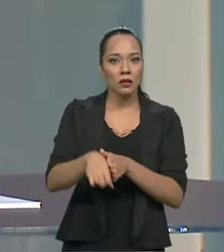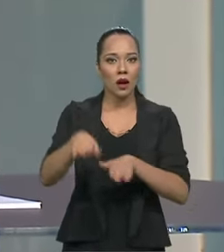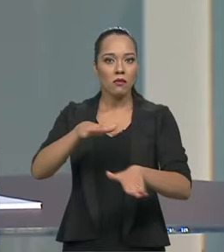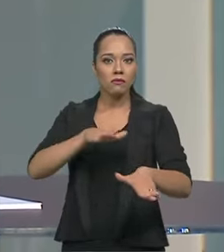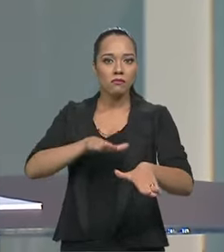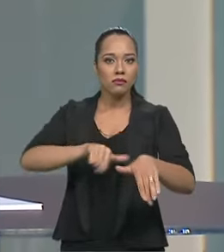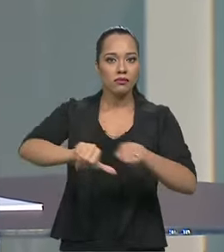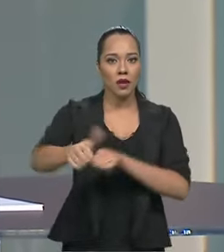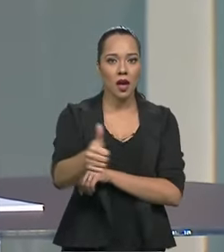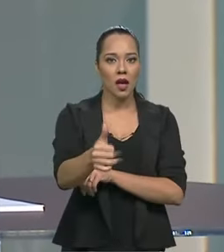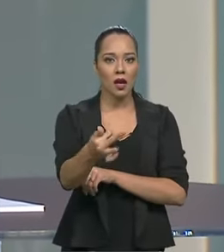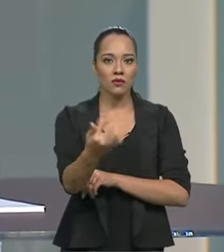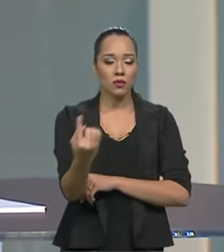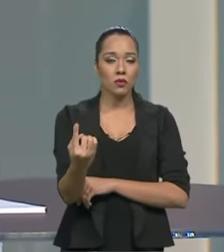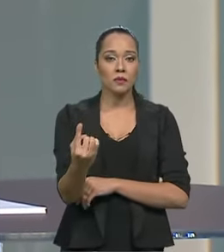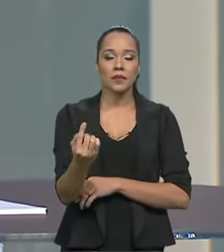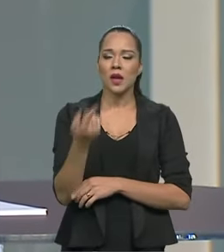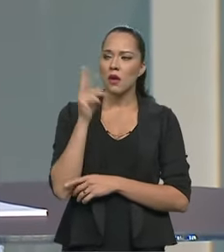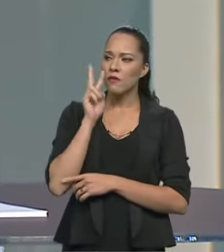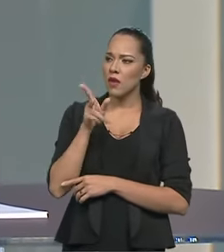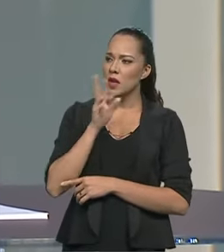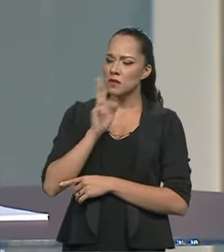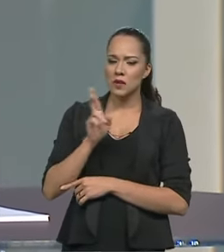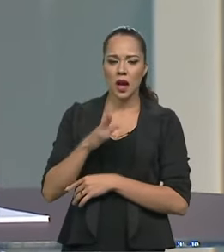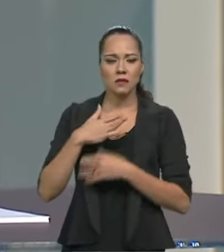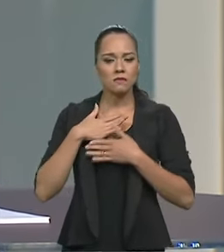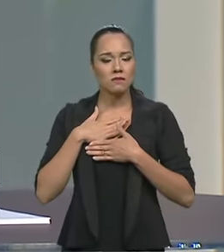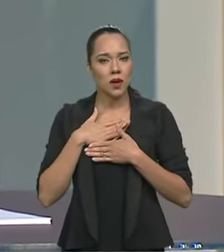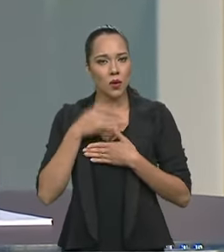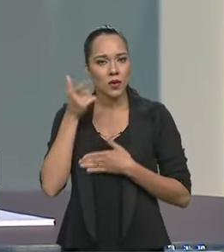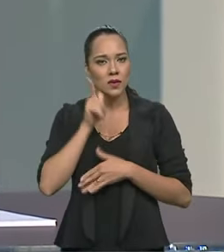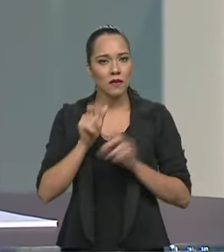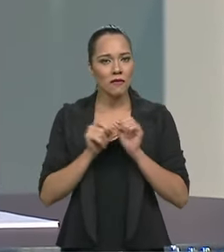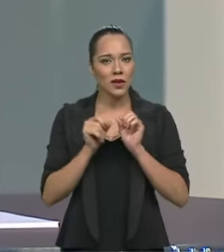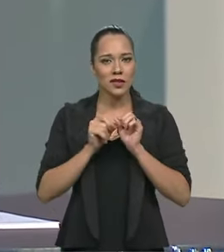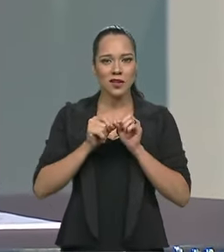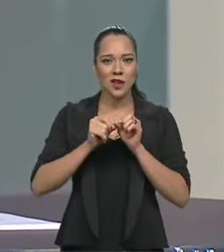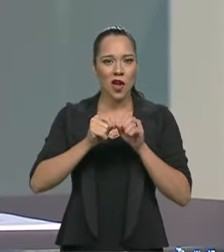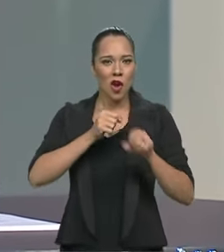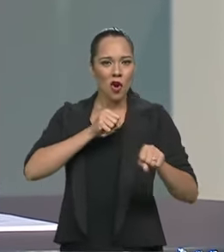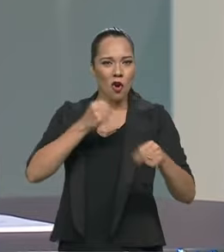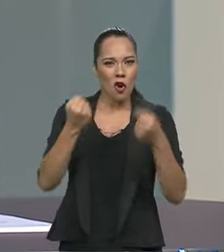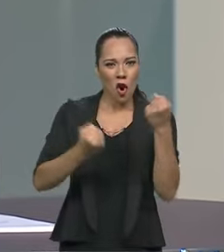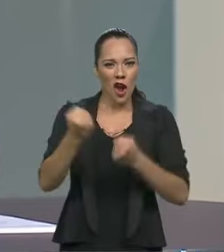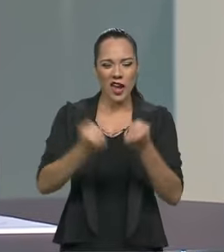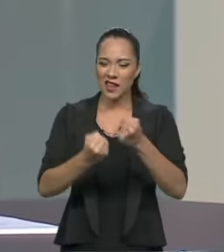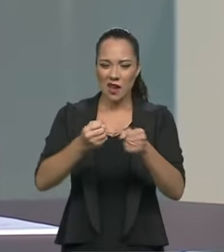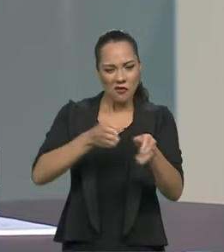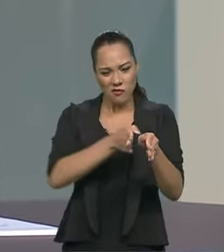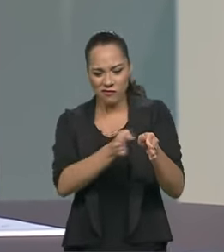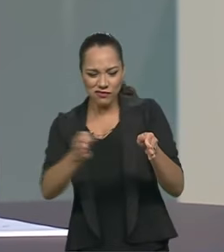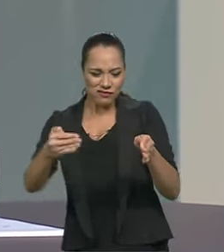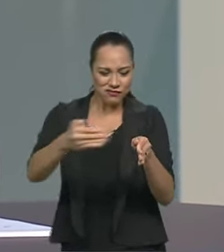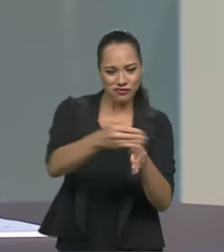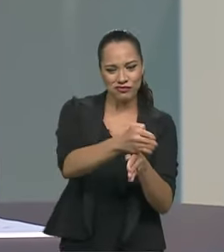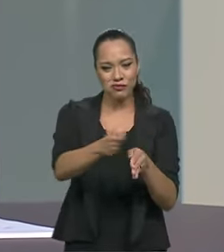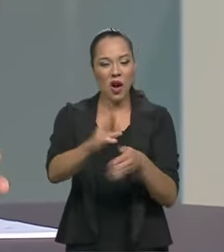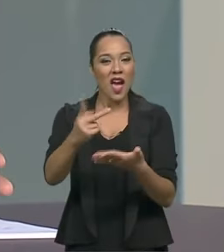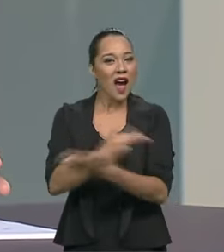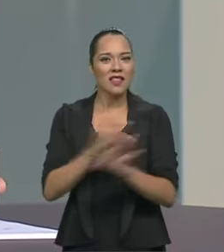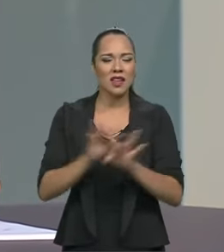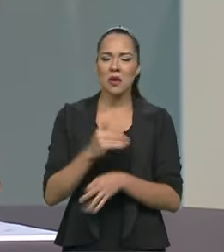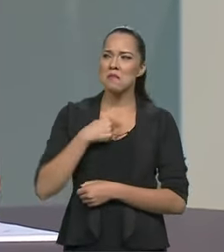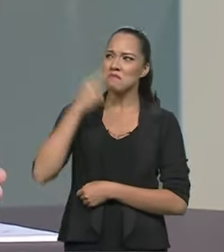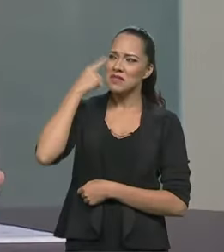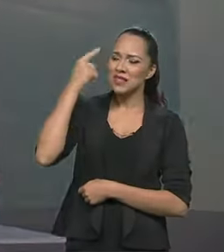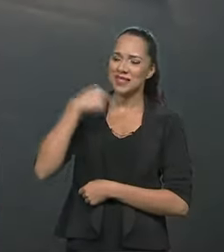conseguia até os meus resultados e tudo, eu conseguia fazer as corridas de ponta a ponta sem errar e tudo, aí eu comecei, me convencei